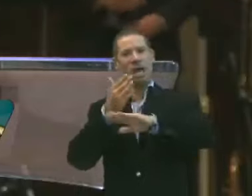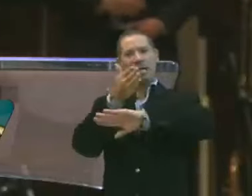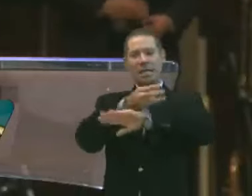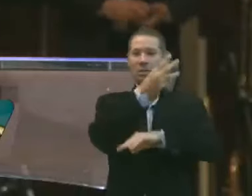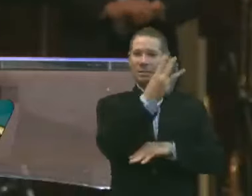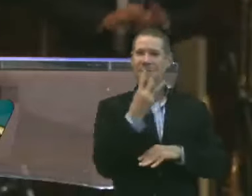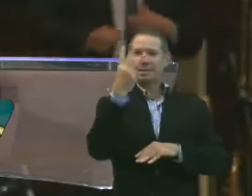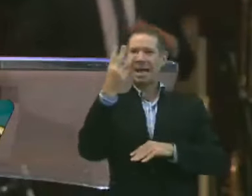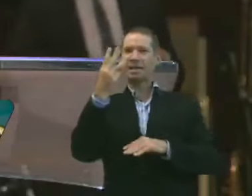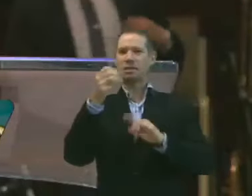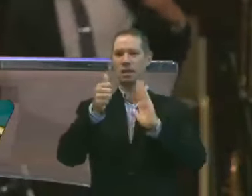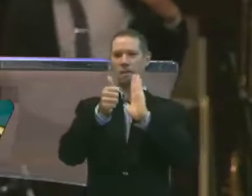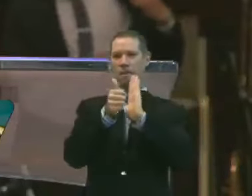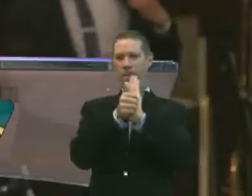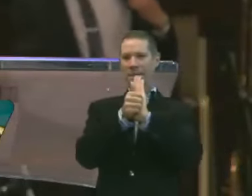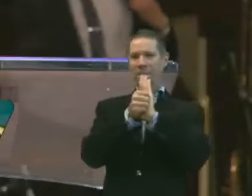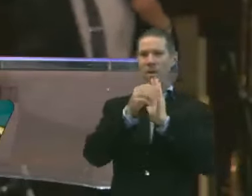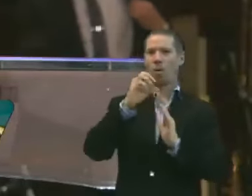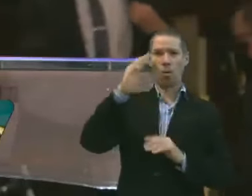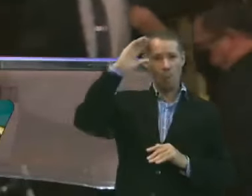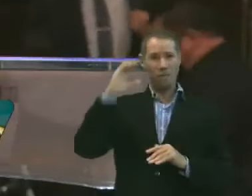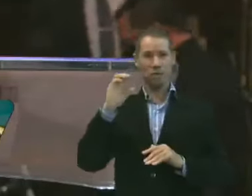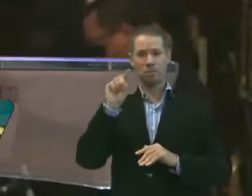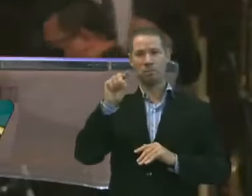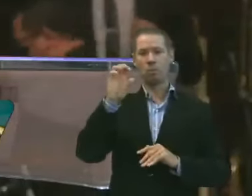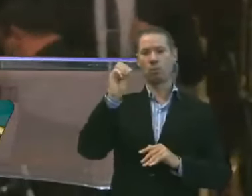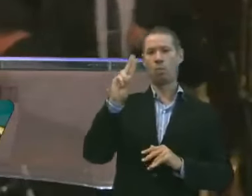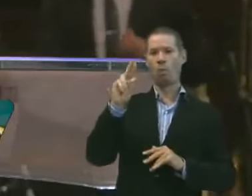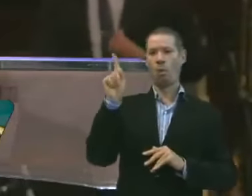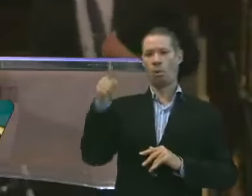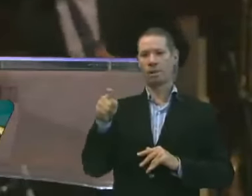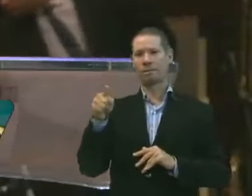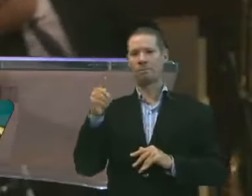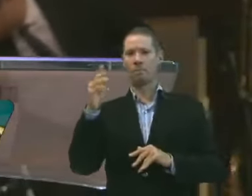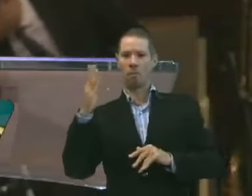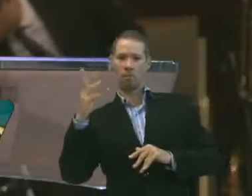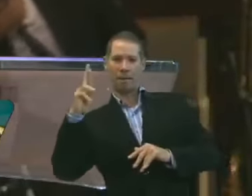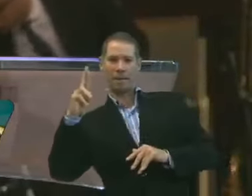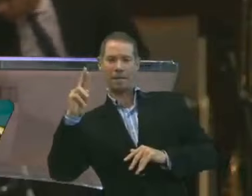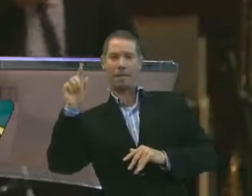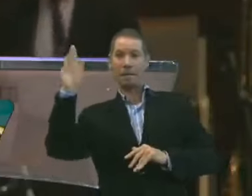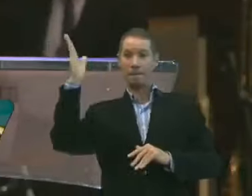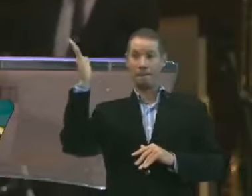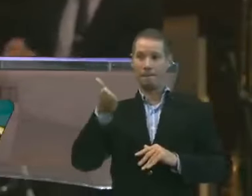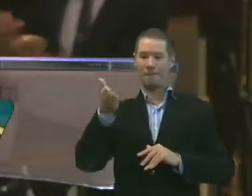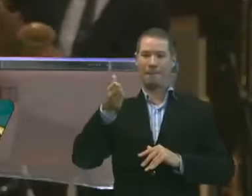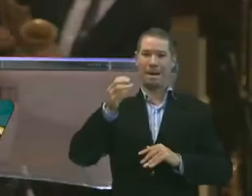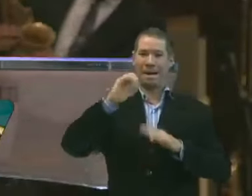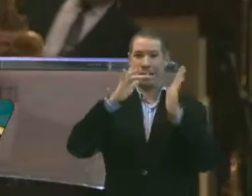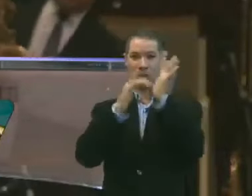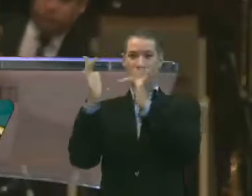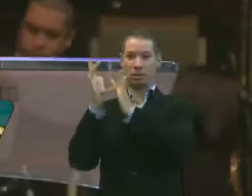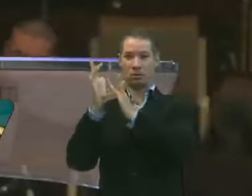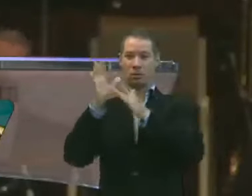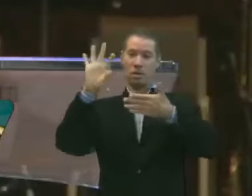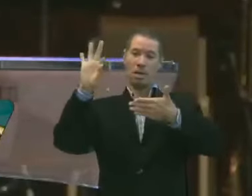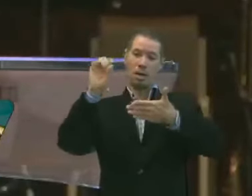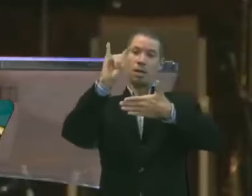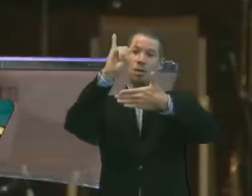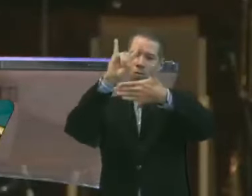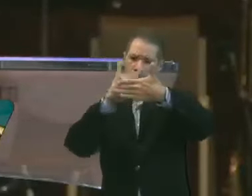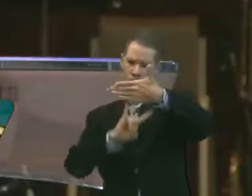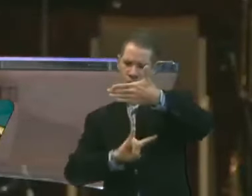site. Pibcuritiba.org.br Barra Jesus. E você vai preencher um formulário.